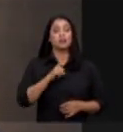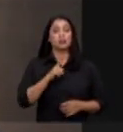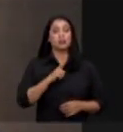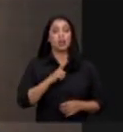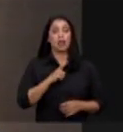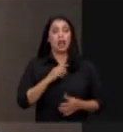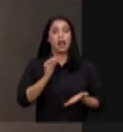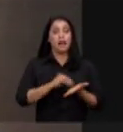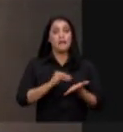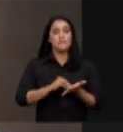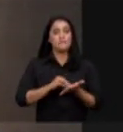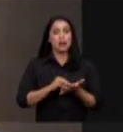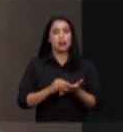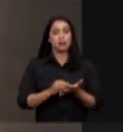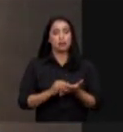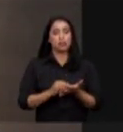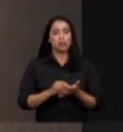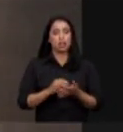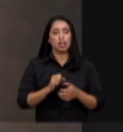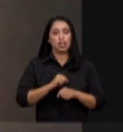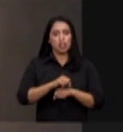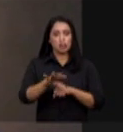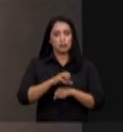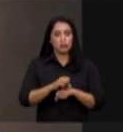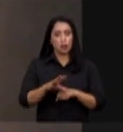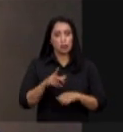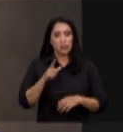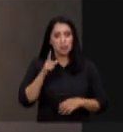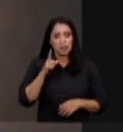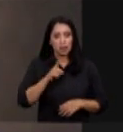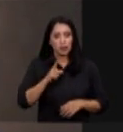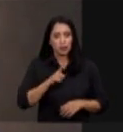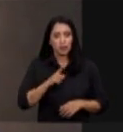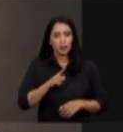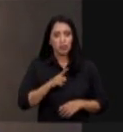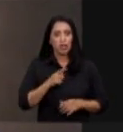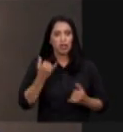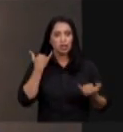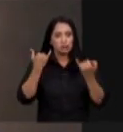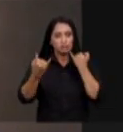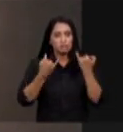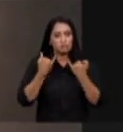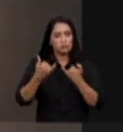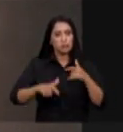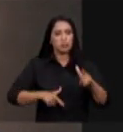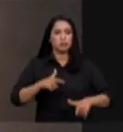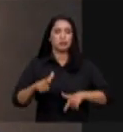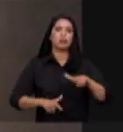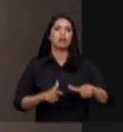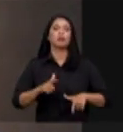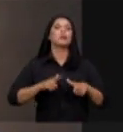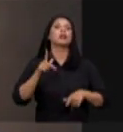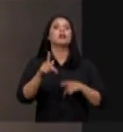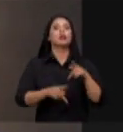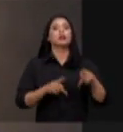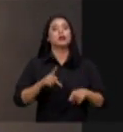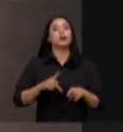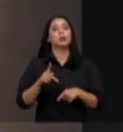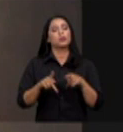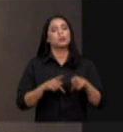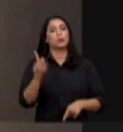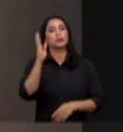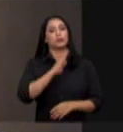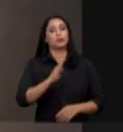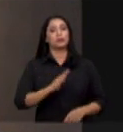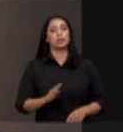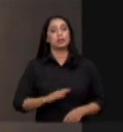da desinformação, por quem deveria ter a transparência como regra e o serviço à população brasileira. Ataca-se e questiona-se